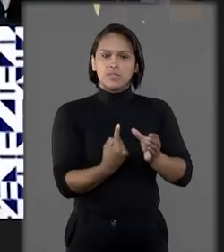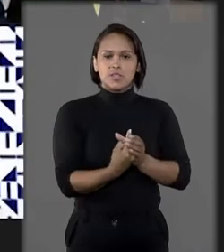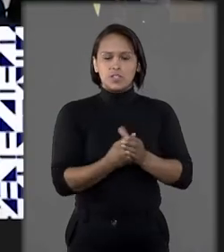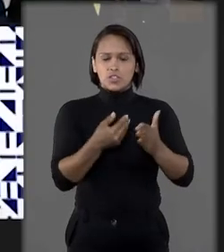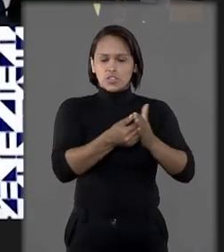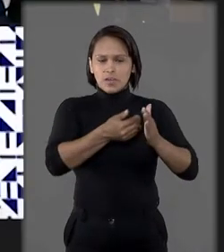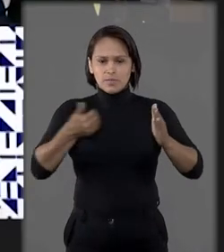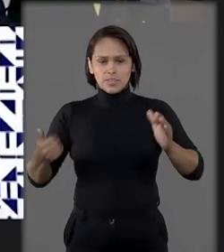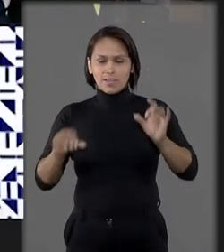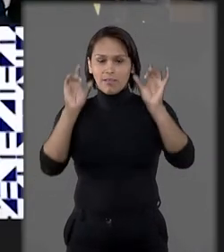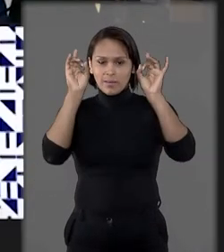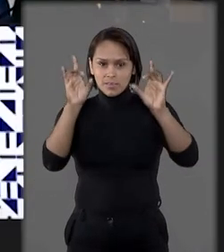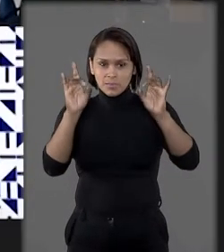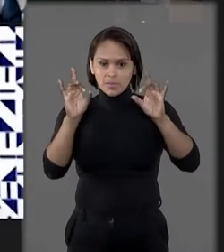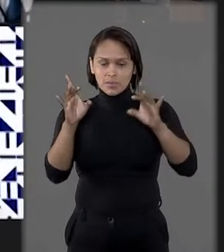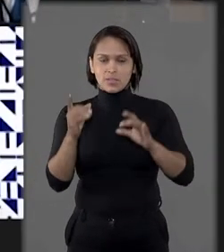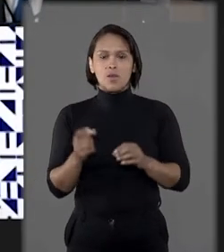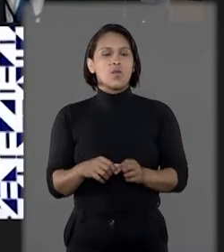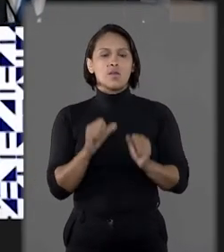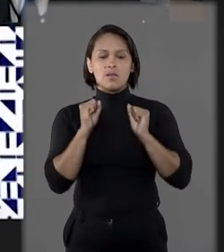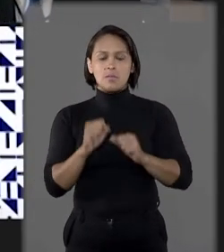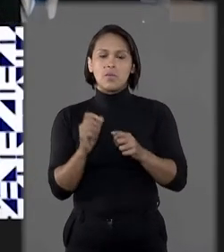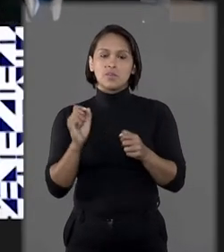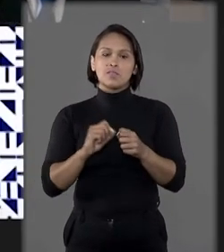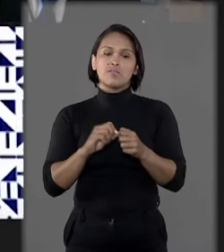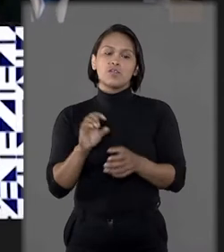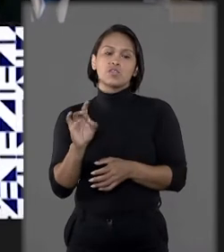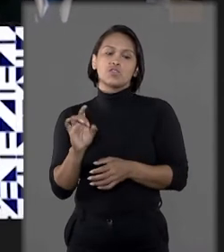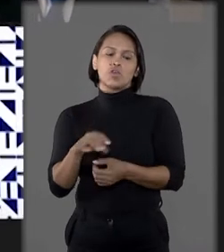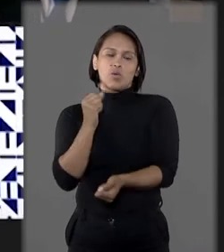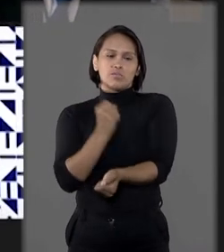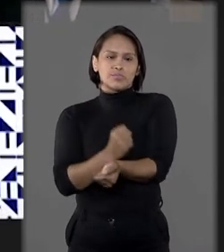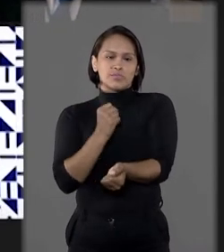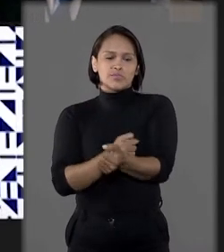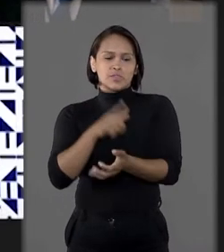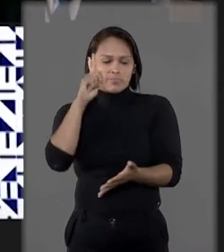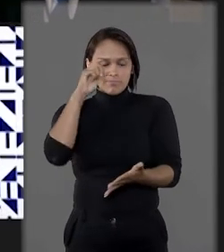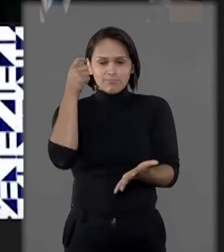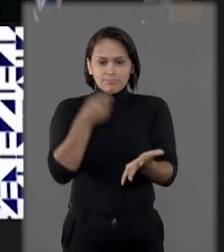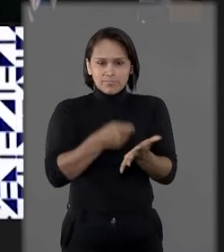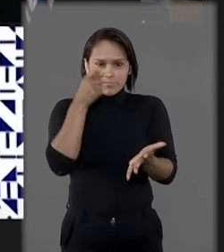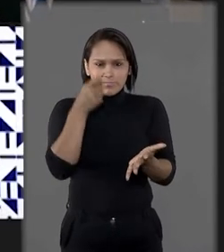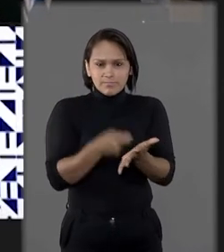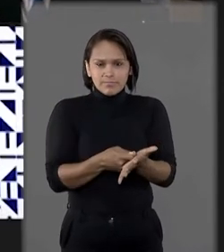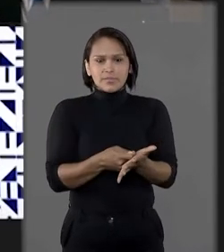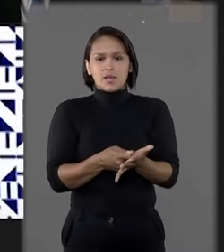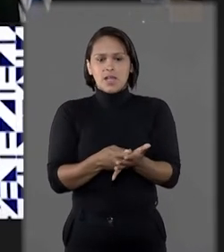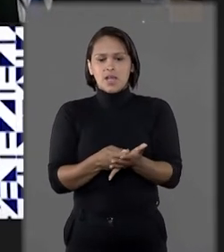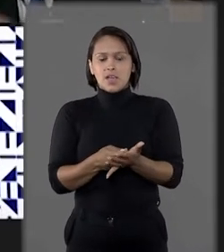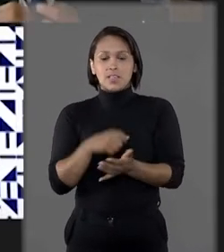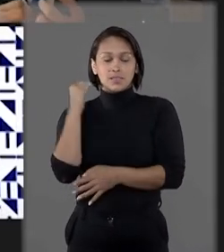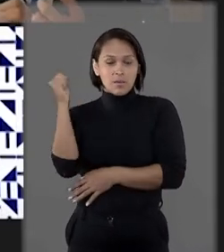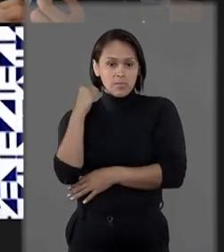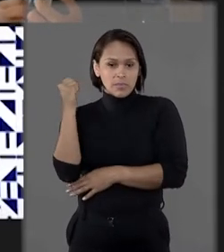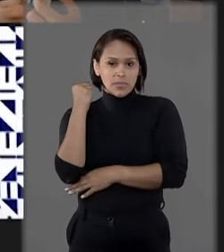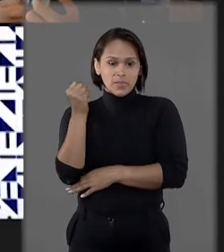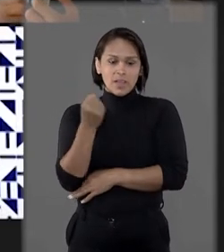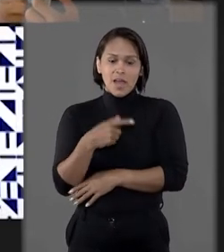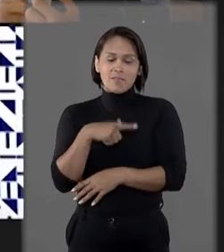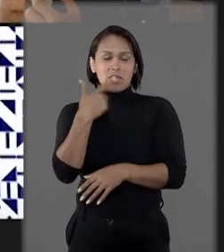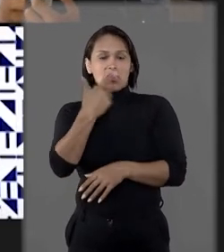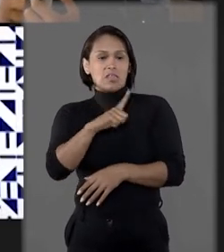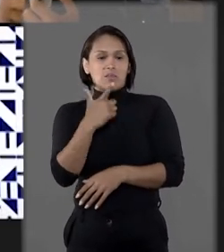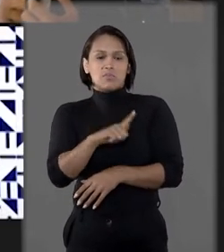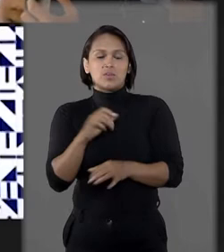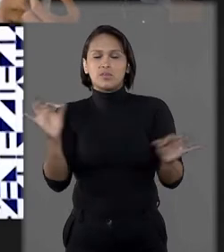extremamente excepcional, admissível apenas em situações onde o vício da decisão judicial impugnada seja tão grave que nem